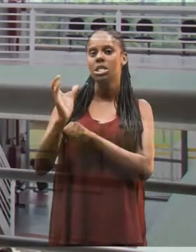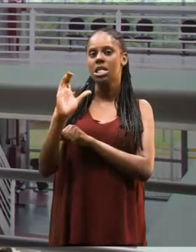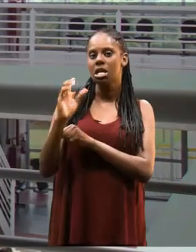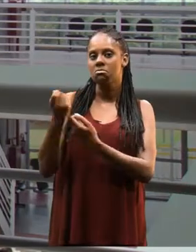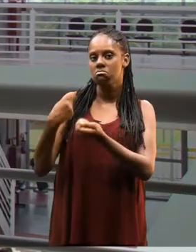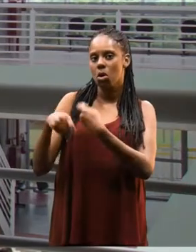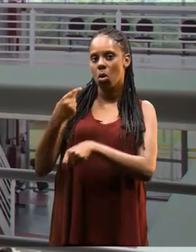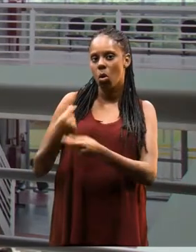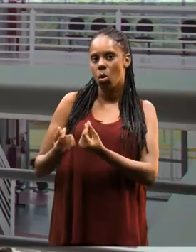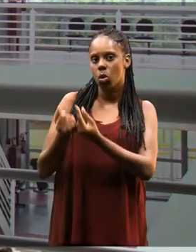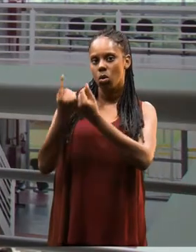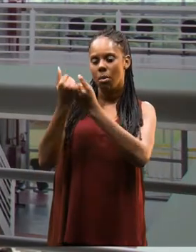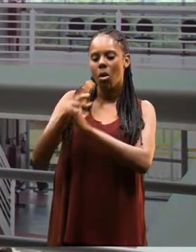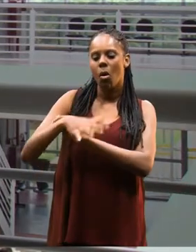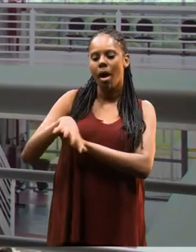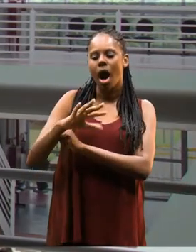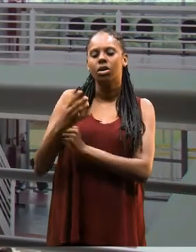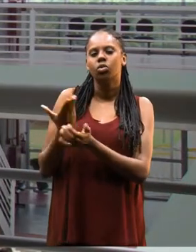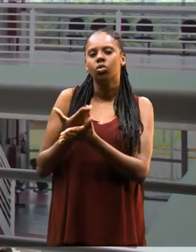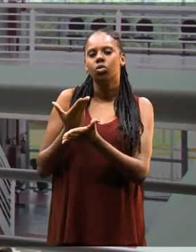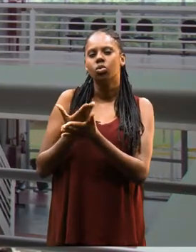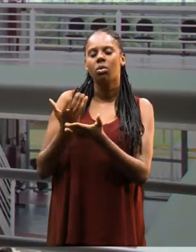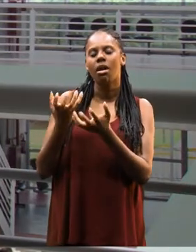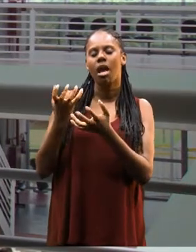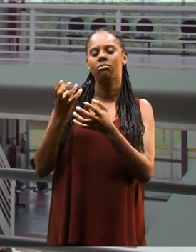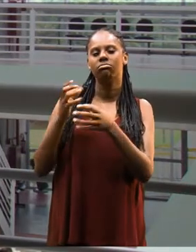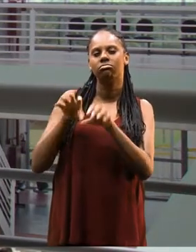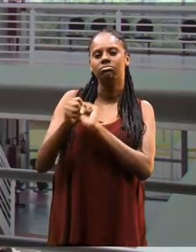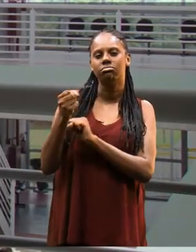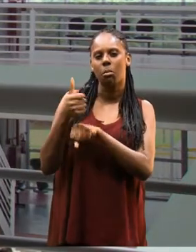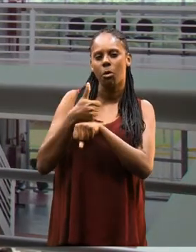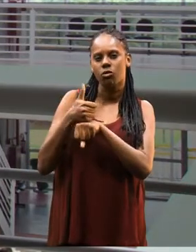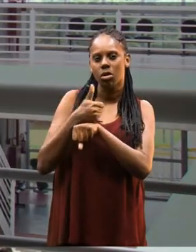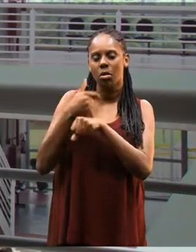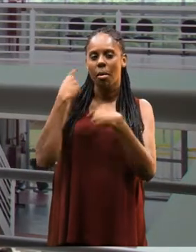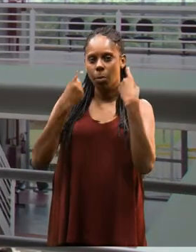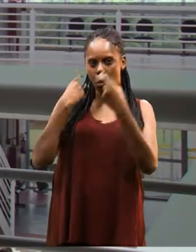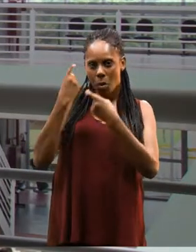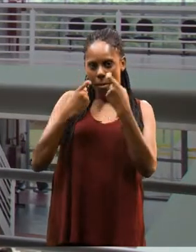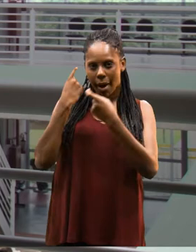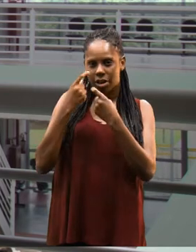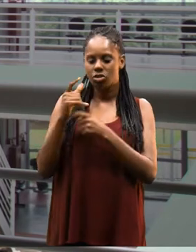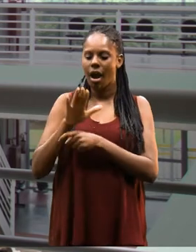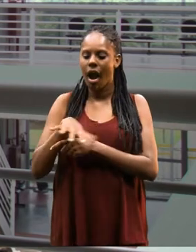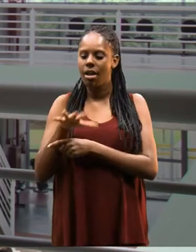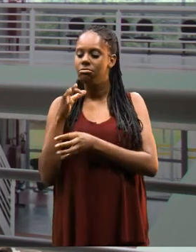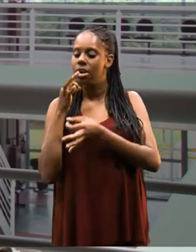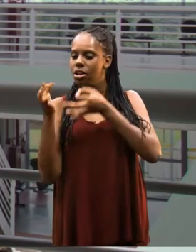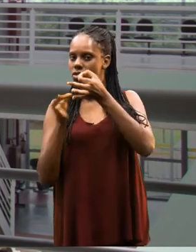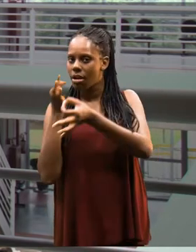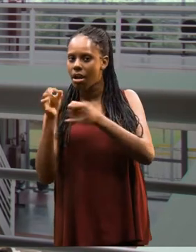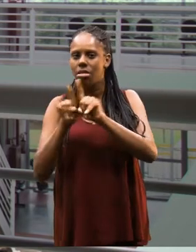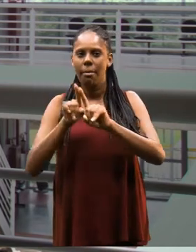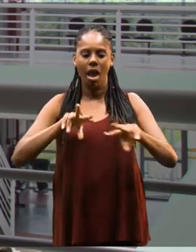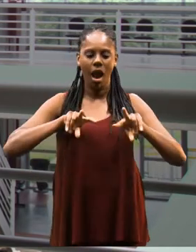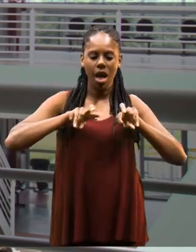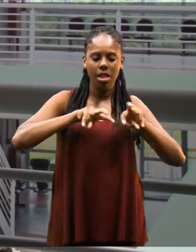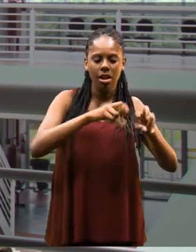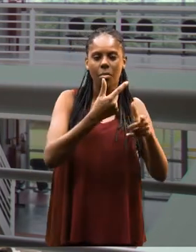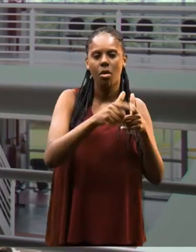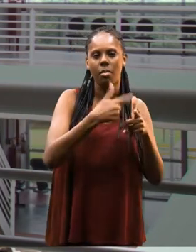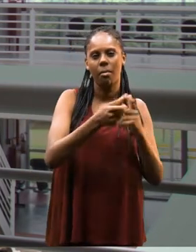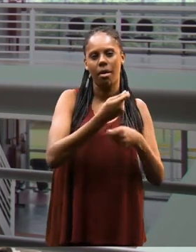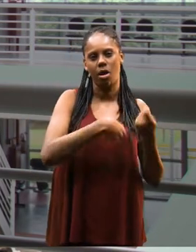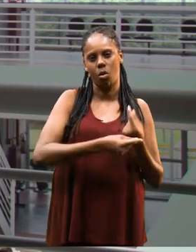A ciência econômica é uma área de estudo que procura formar profissionais aqui no UFSCar que estão preocupadas tanto na parte crítica quanto na parte